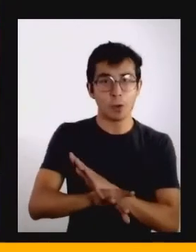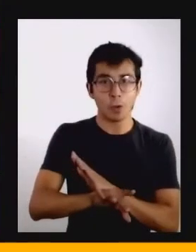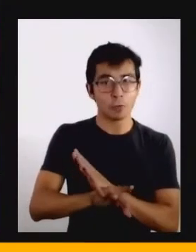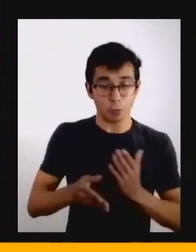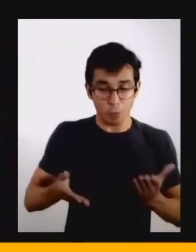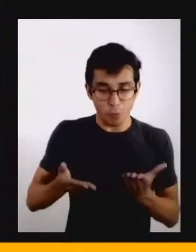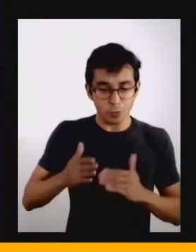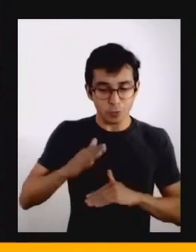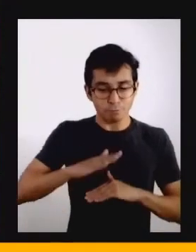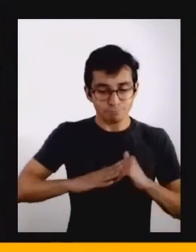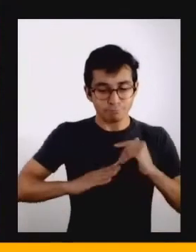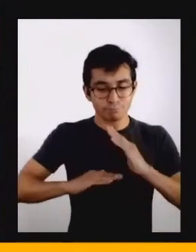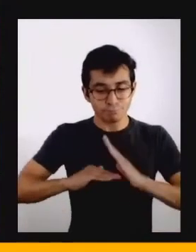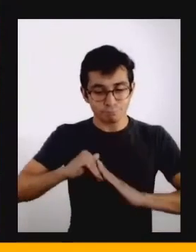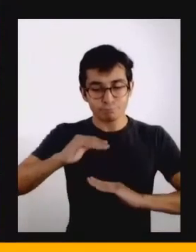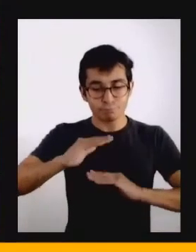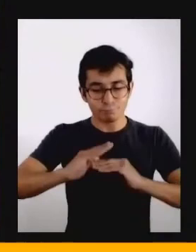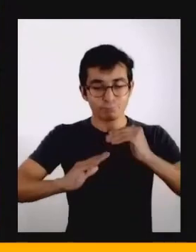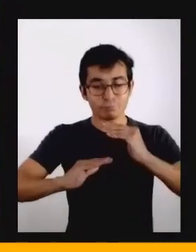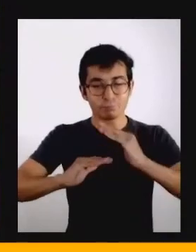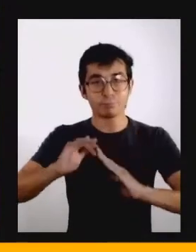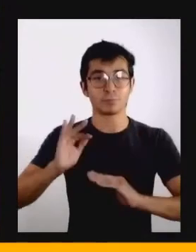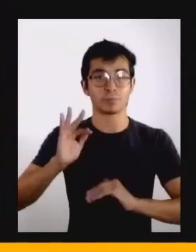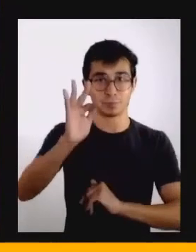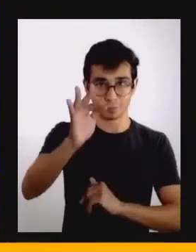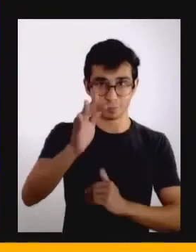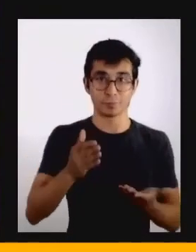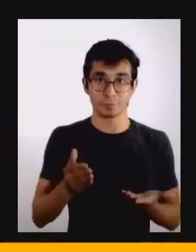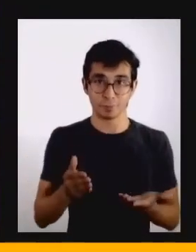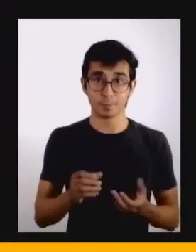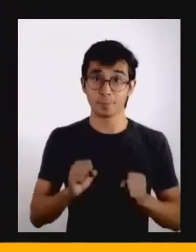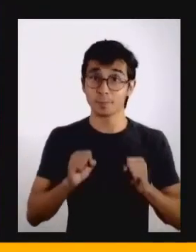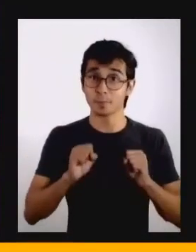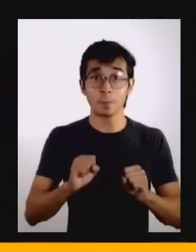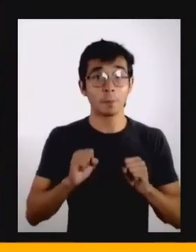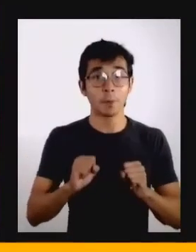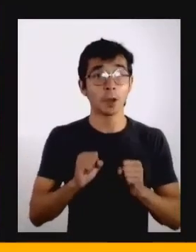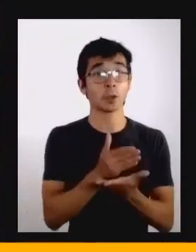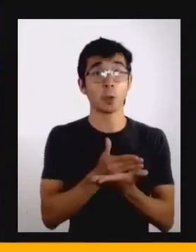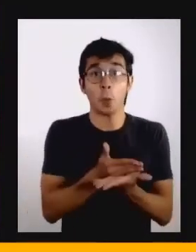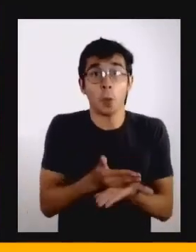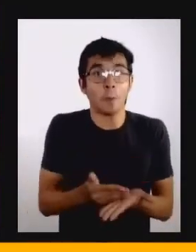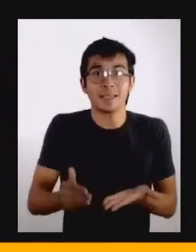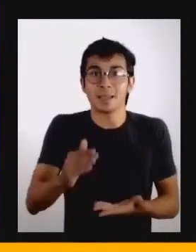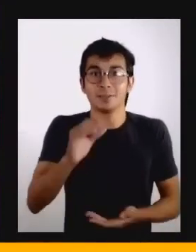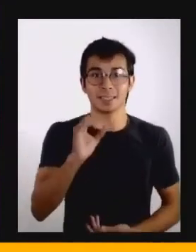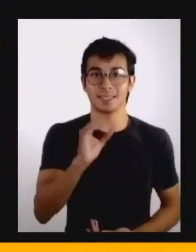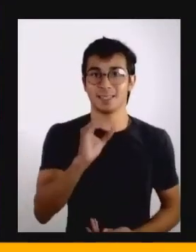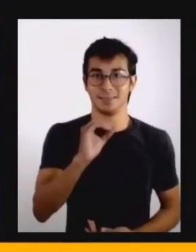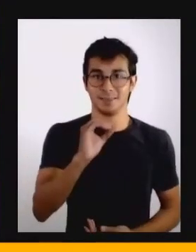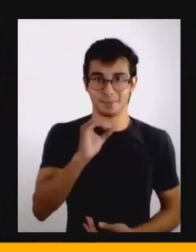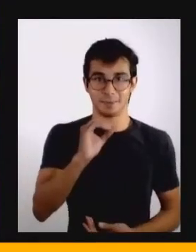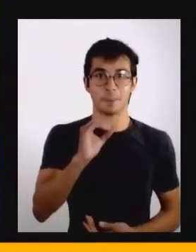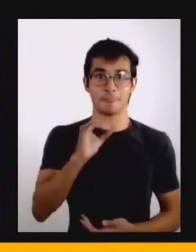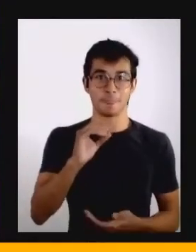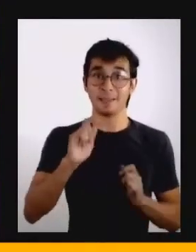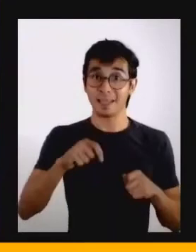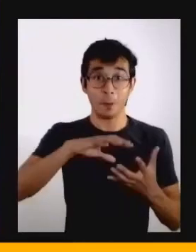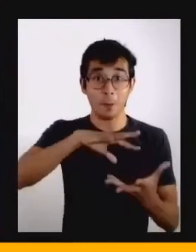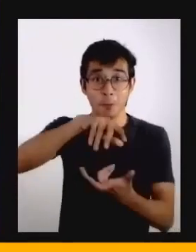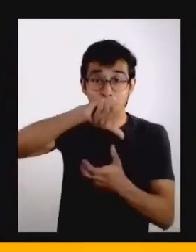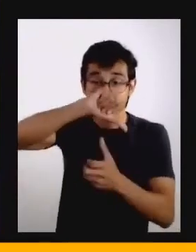nessa nossa nova relação com o tempo a gente pode viver um reset. Esse reset aponta uma mudança de arquétipos do mundo, que saem dessa